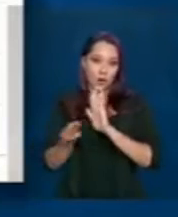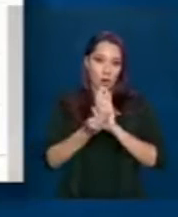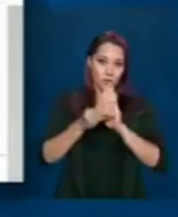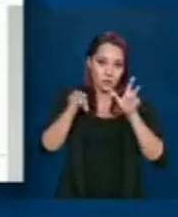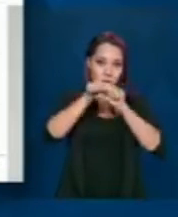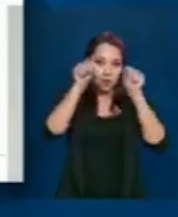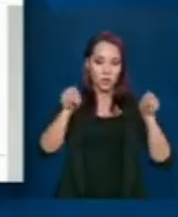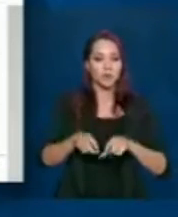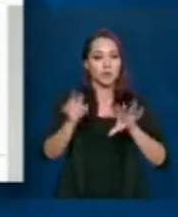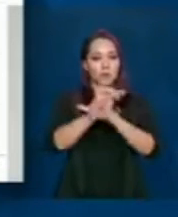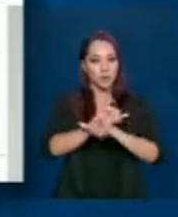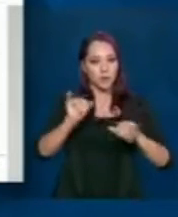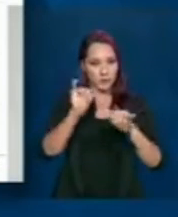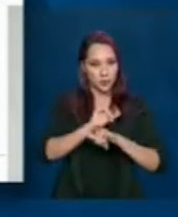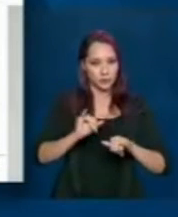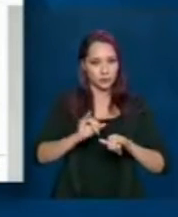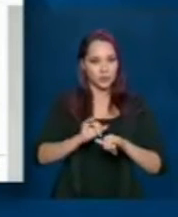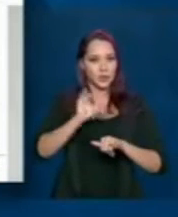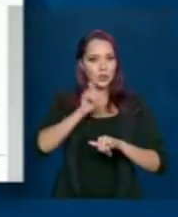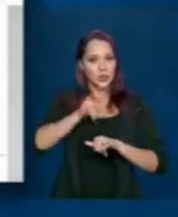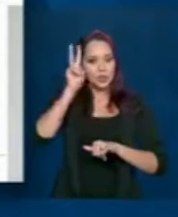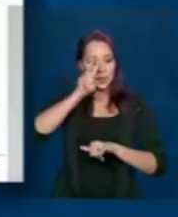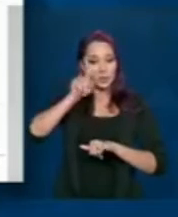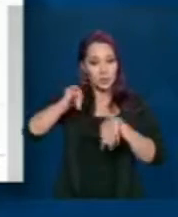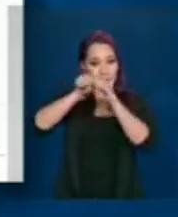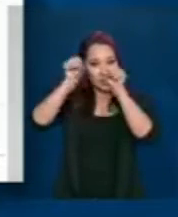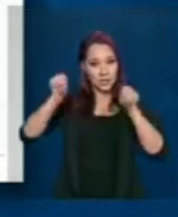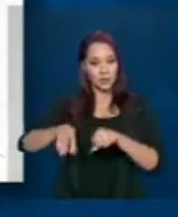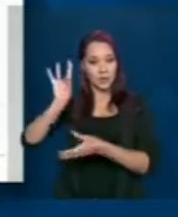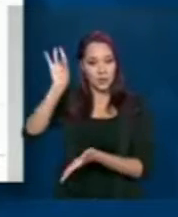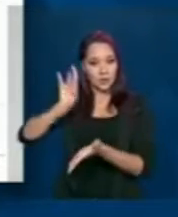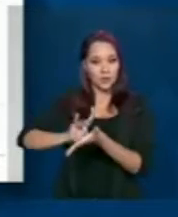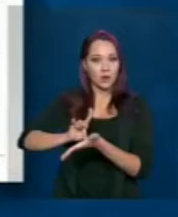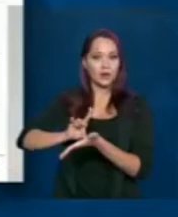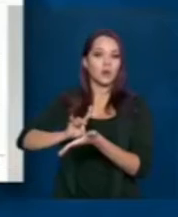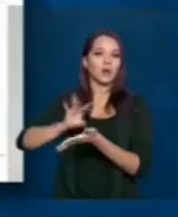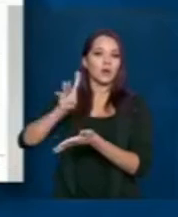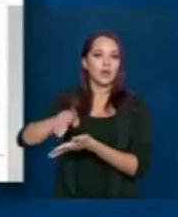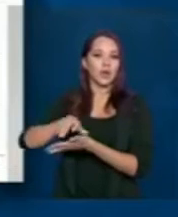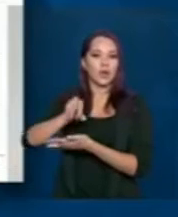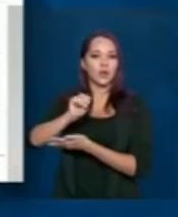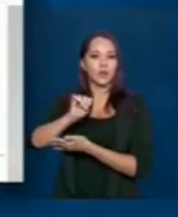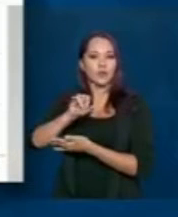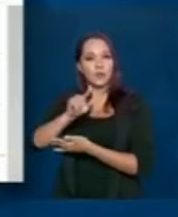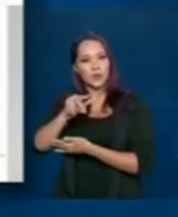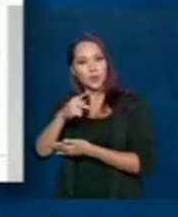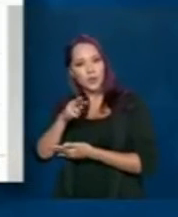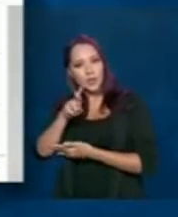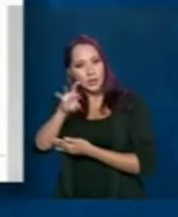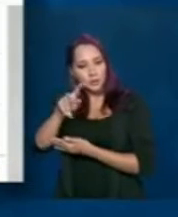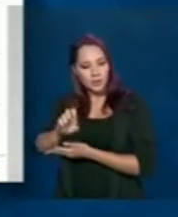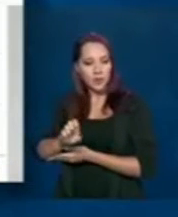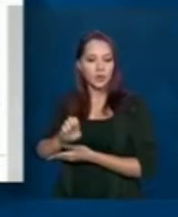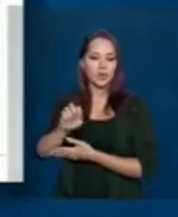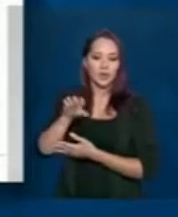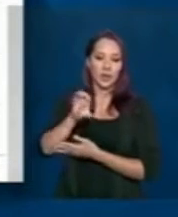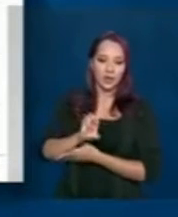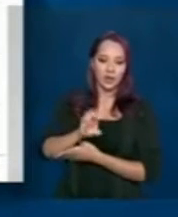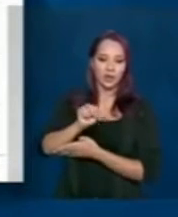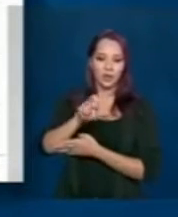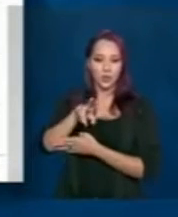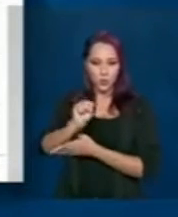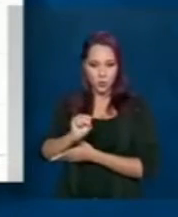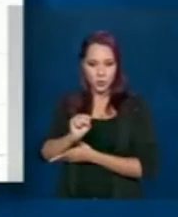informação. Lembrando que, além dos sistemas oficiais do Ministério da Saúde, que é o Civep Gripe e o ESUS, Vizilância Epidemiológica,